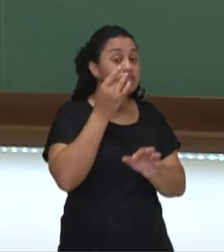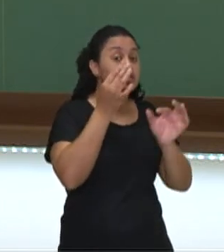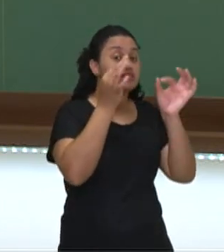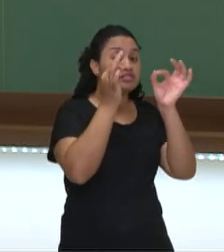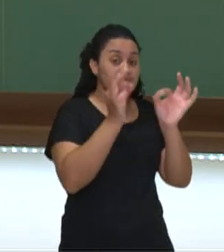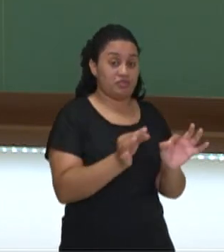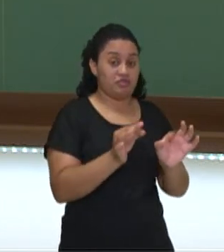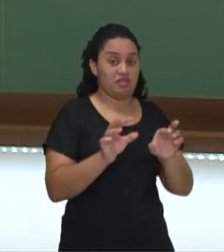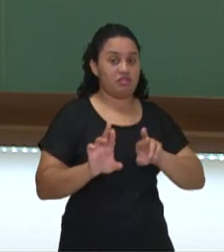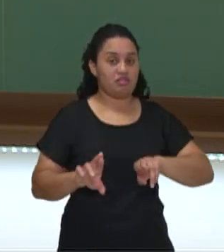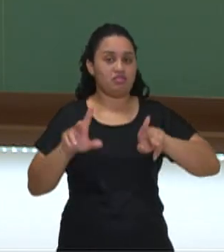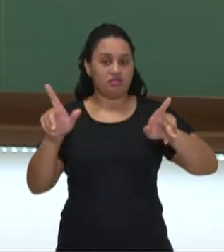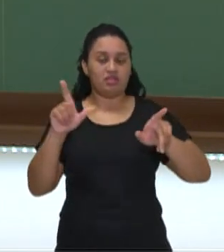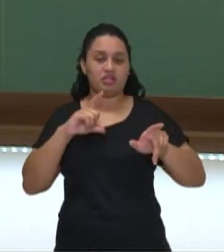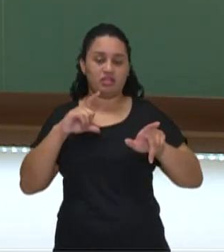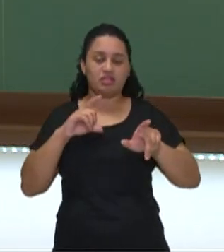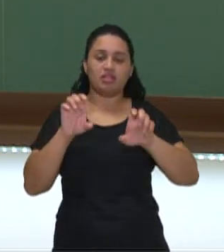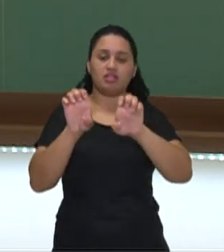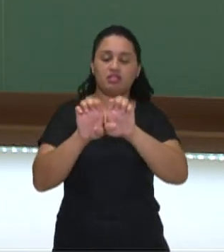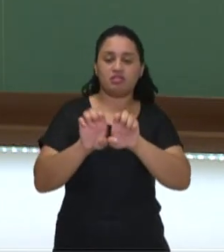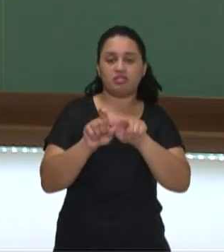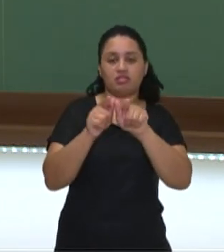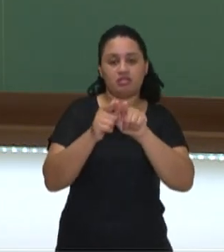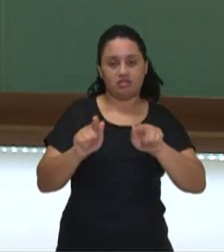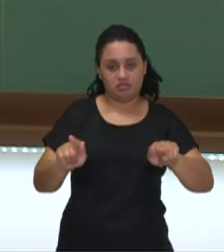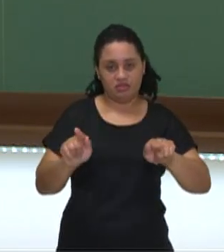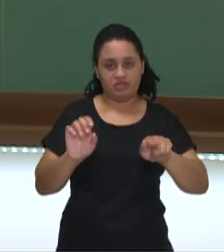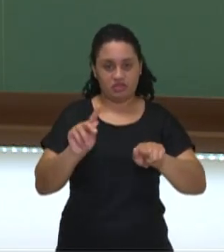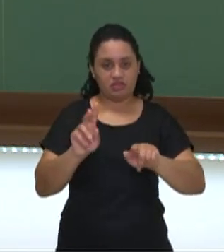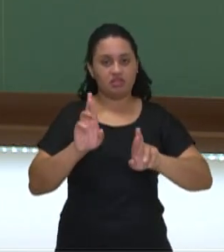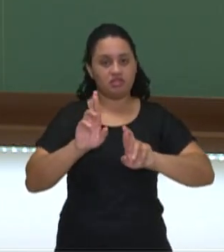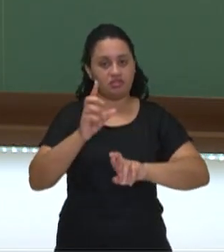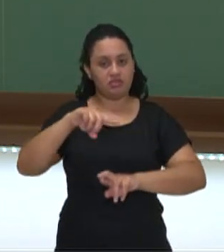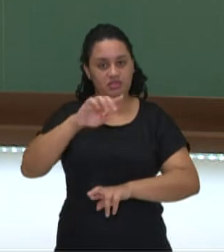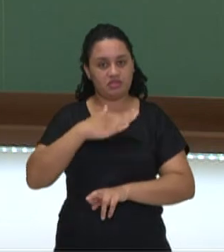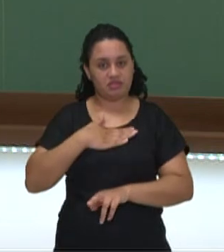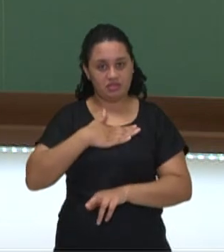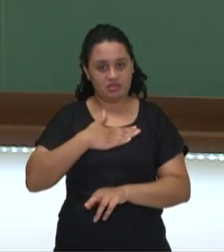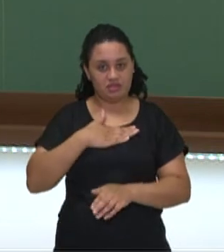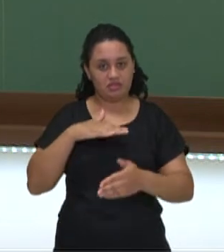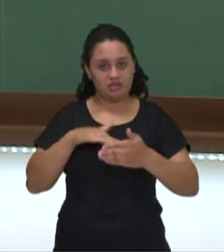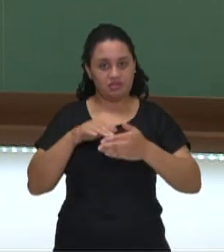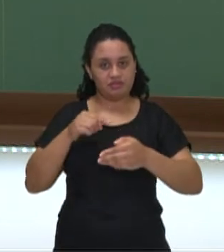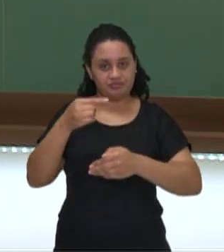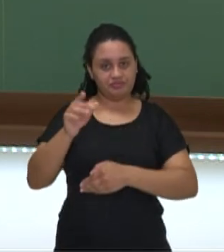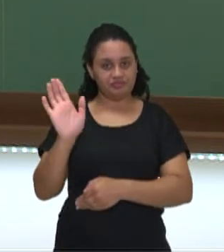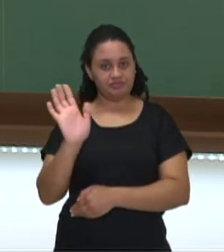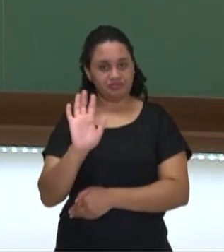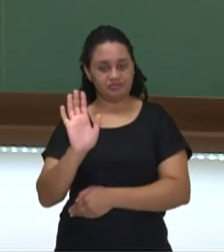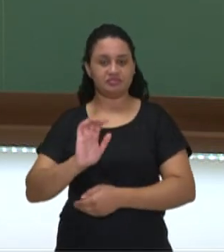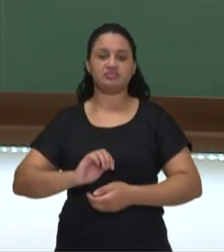diz respeito à estrutura gramatical desses tempos verbais. Espero que vocês tenham gostado. Bye, bye.